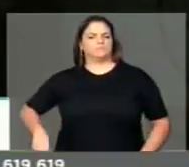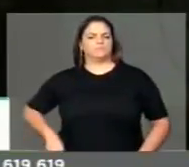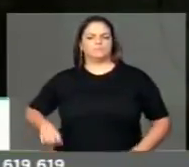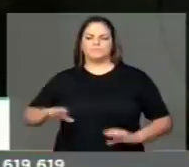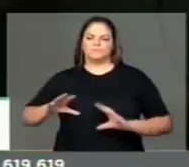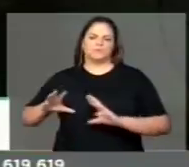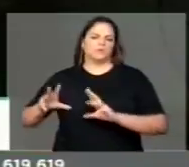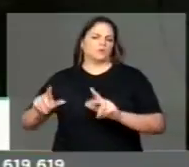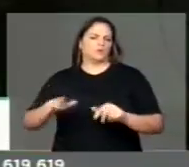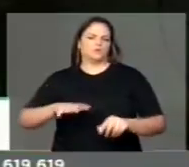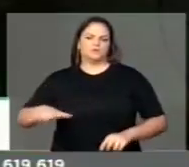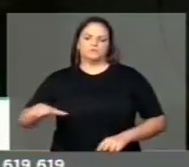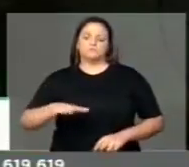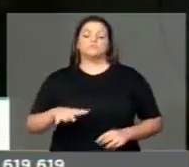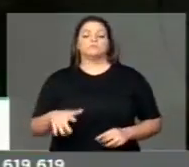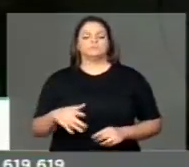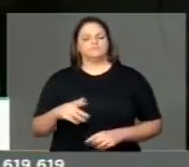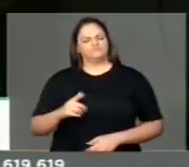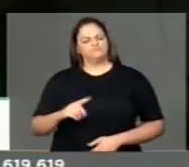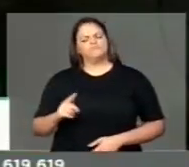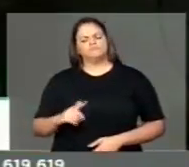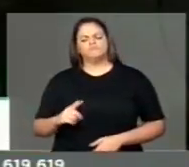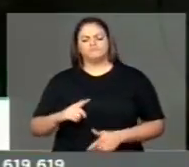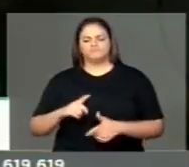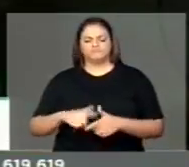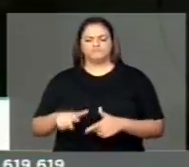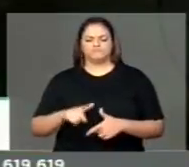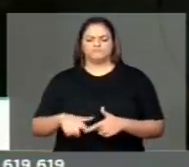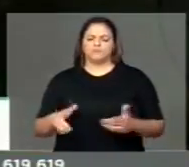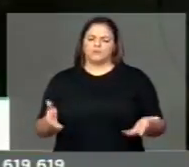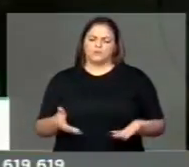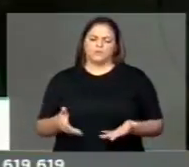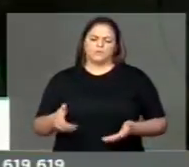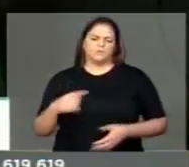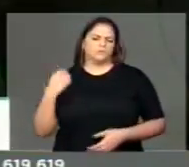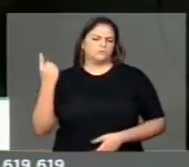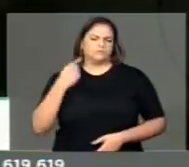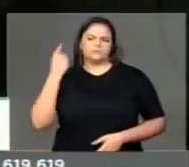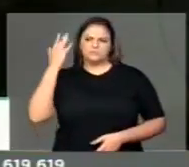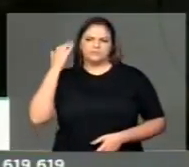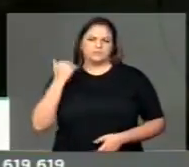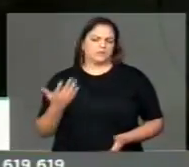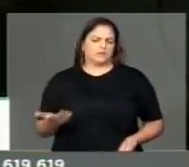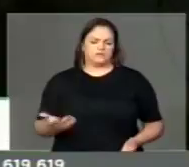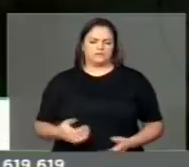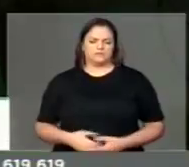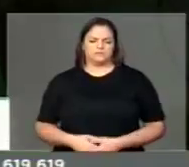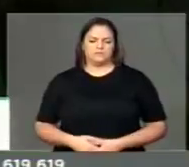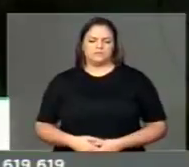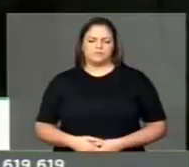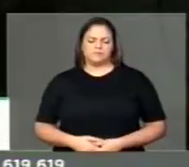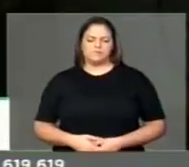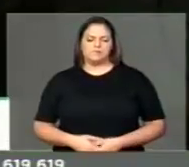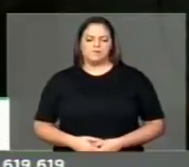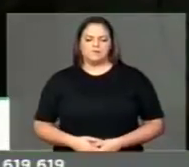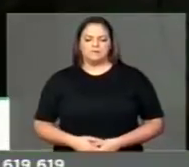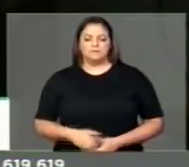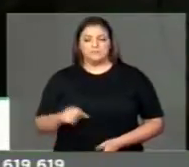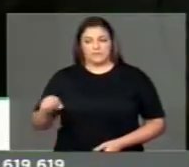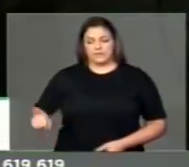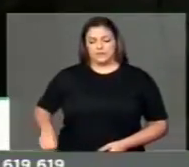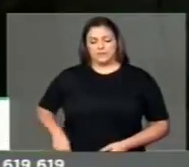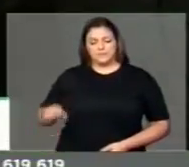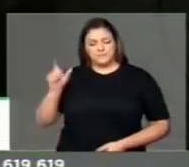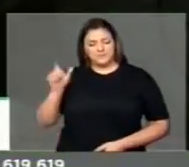os sentidos. Nós temos problemas graves hoje, não é segredo para ninguém, o nosso embaixador está chegando agora, mas ele já sabe